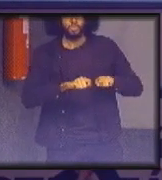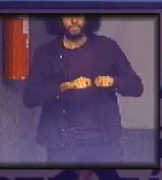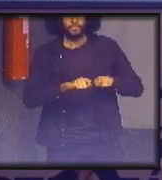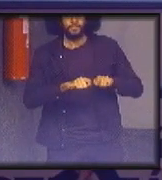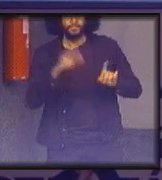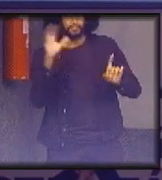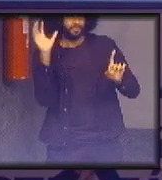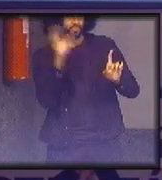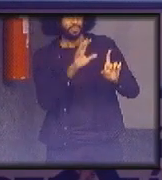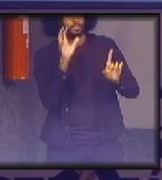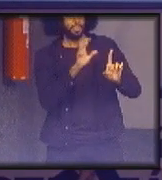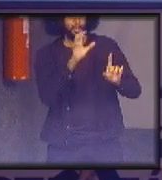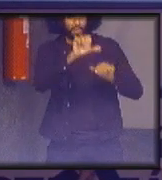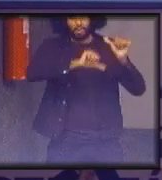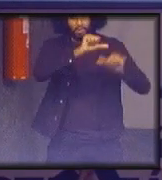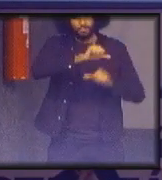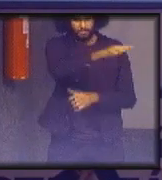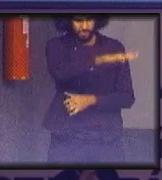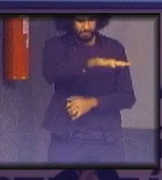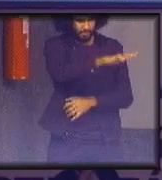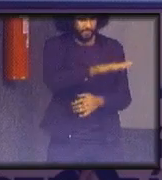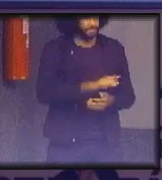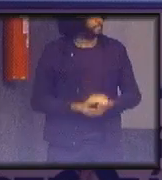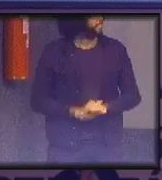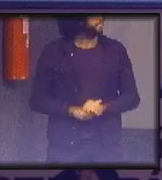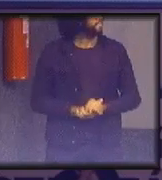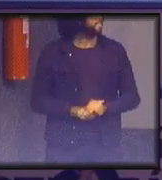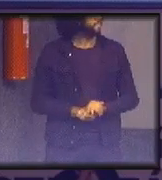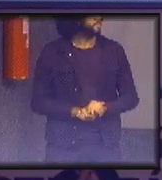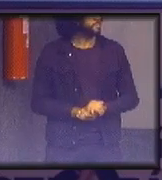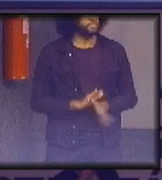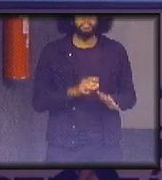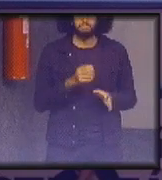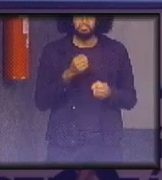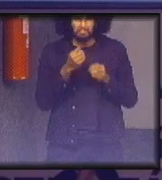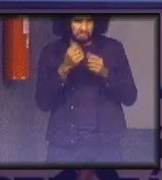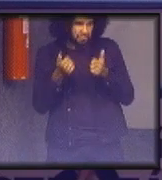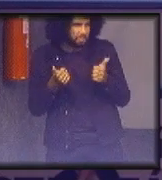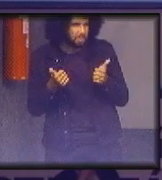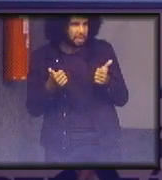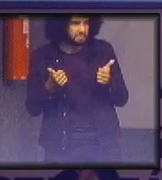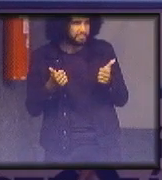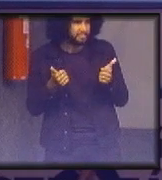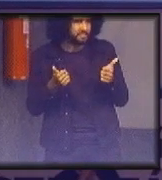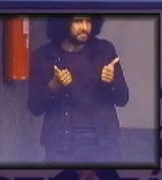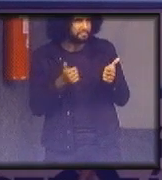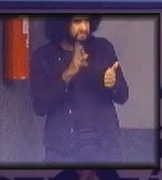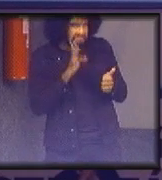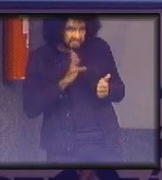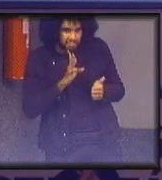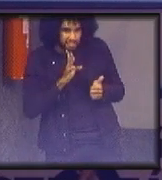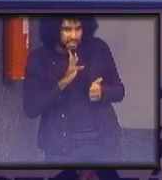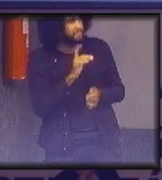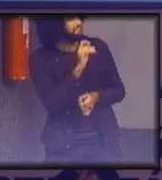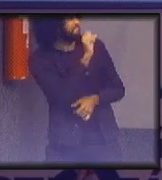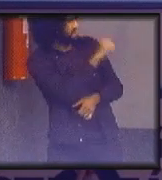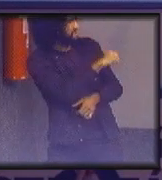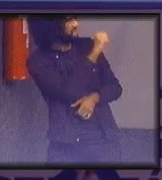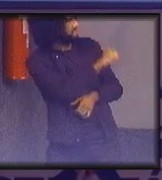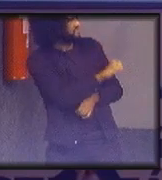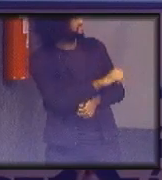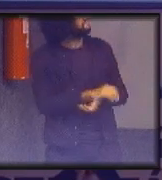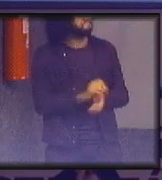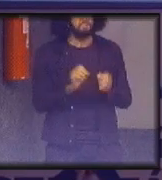a modificação dos nossos cenários estão indo bem está legal beleza